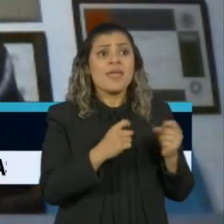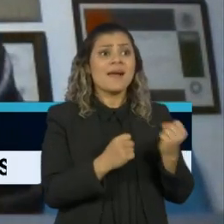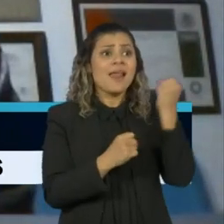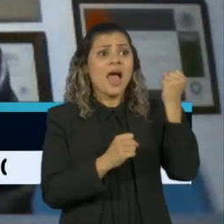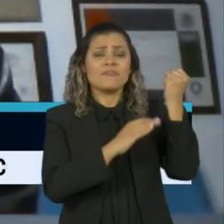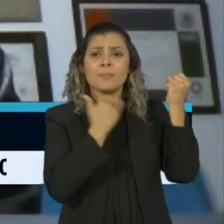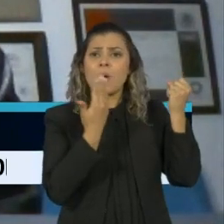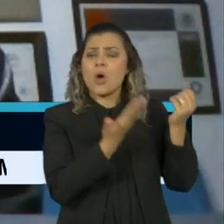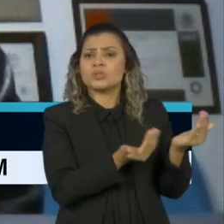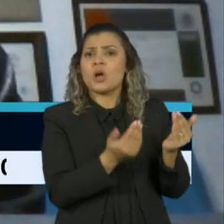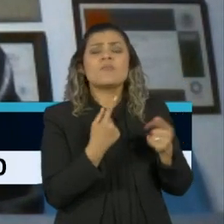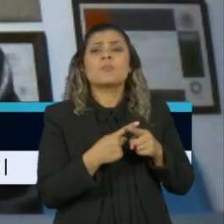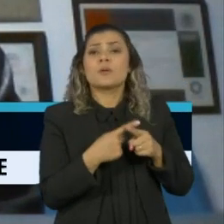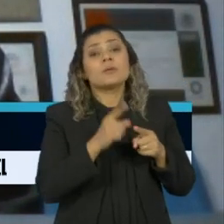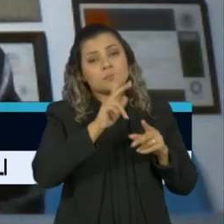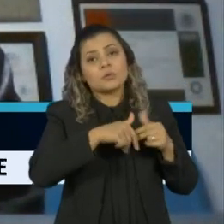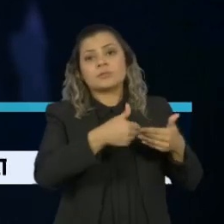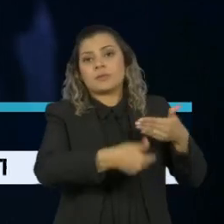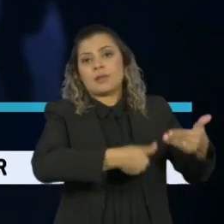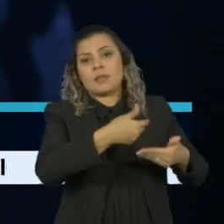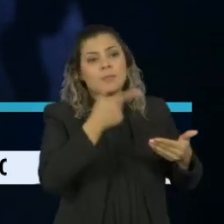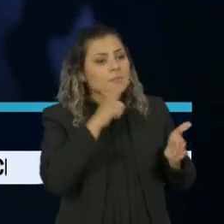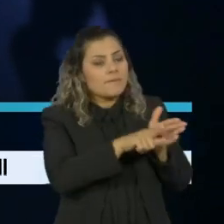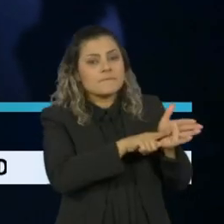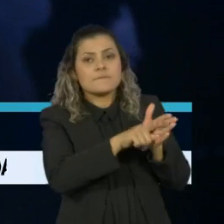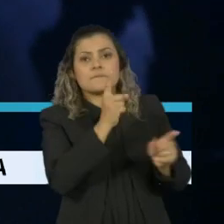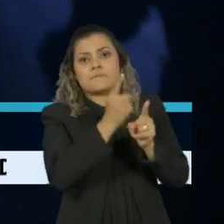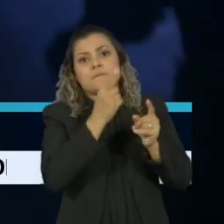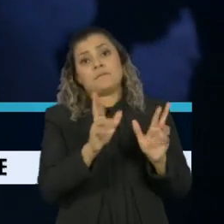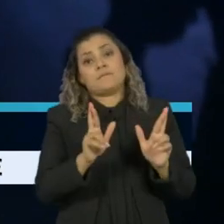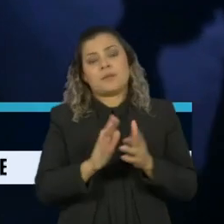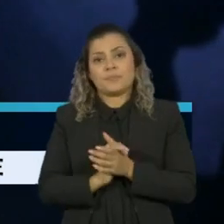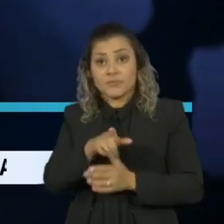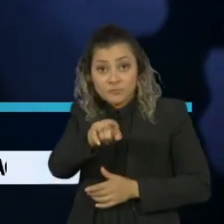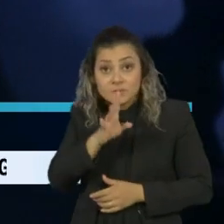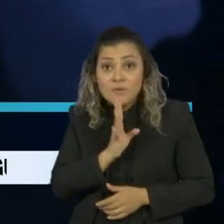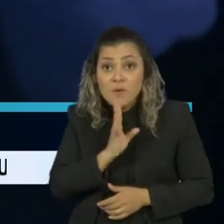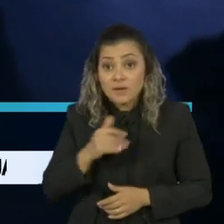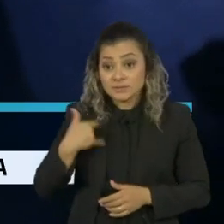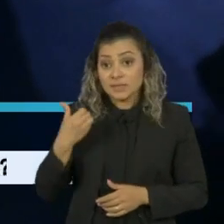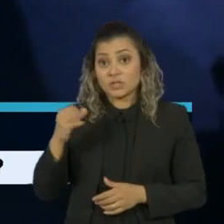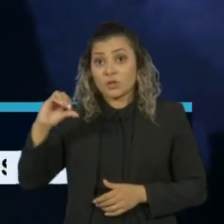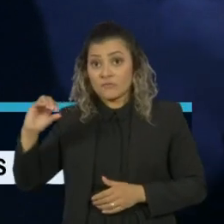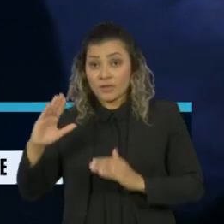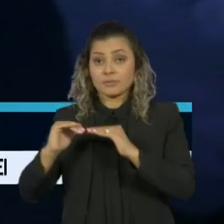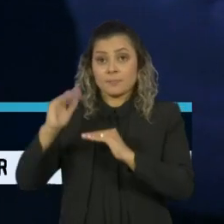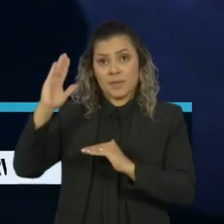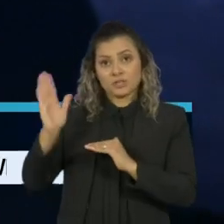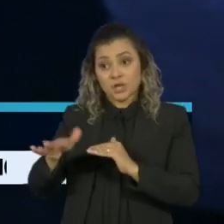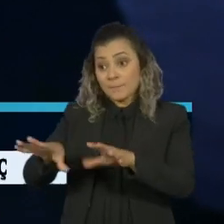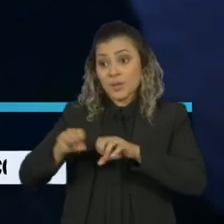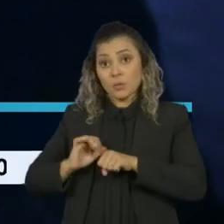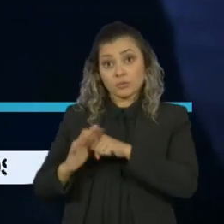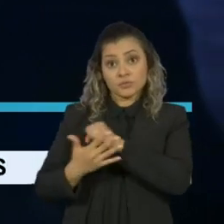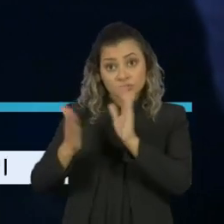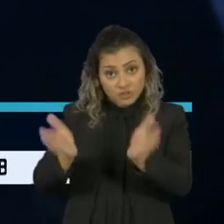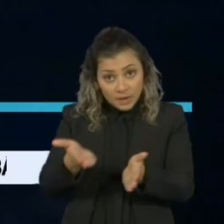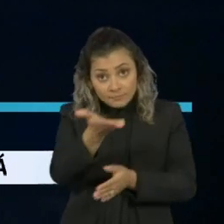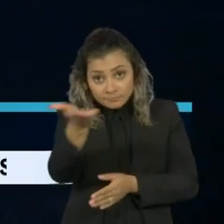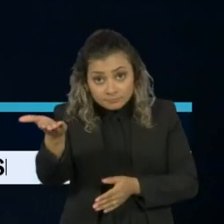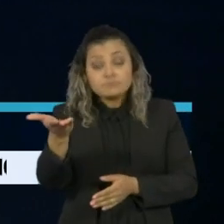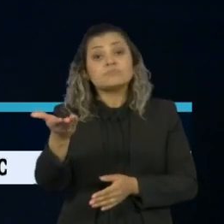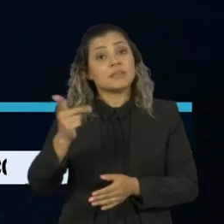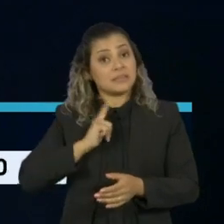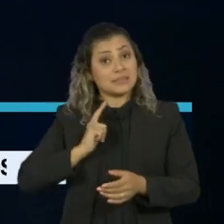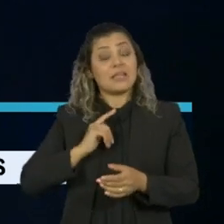aí sim, isso pode levar a novos tratamentos. Bom, se você conhece alguém com mais de 90 anos que já teve a covid-19 e